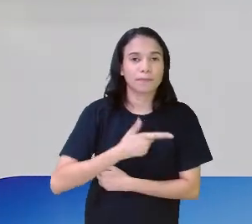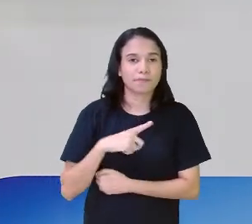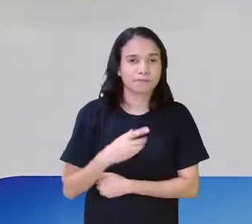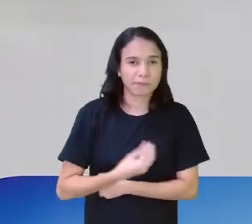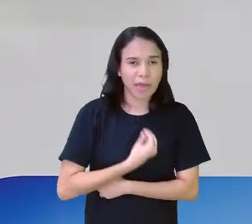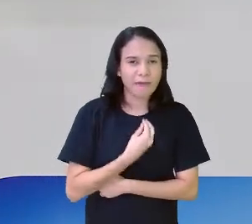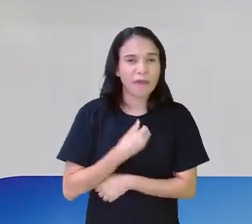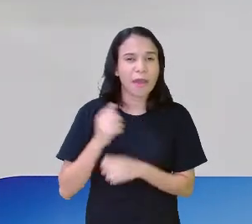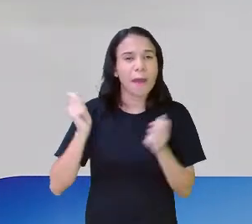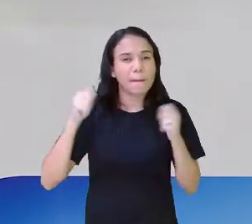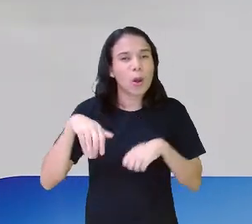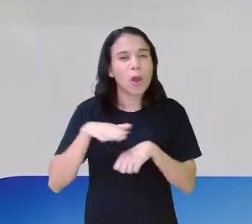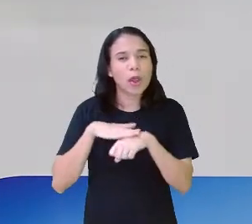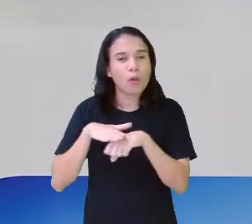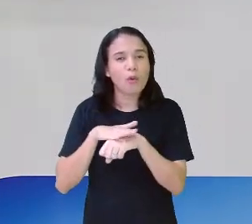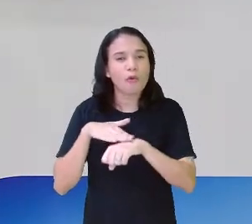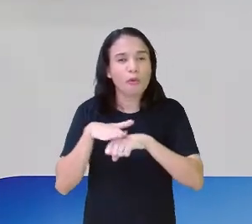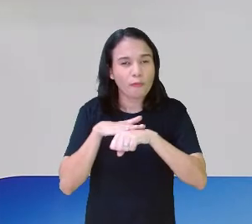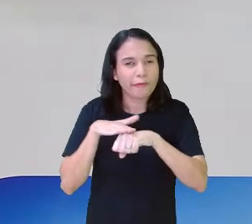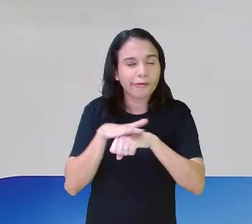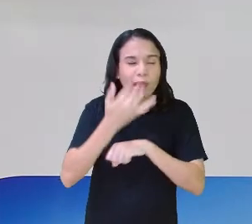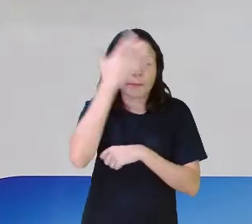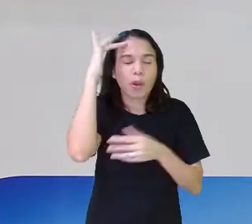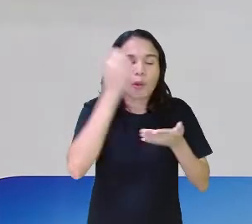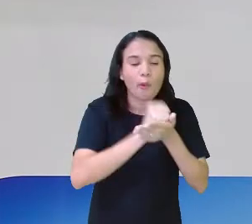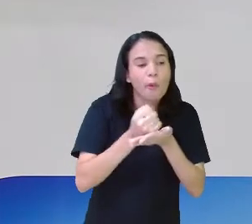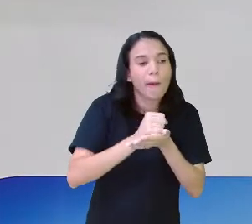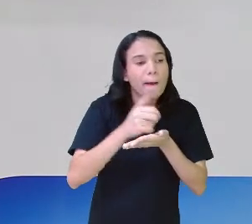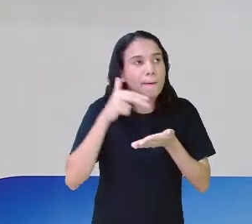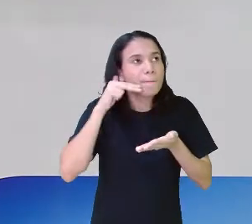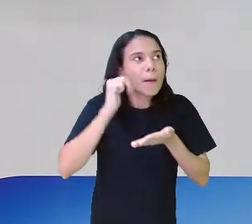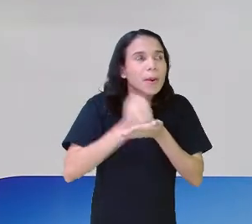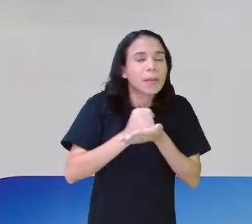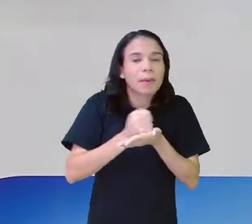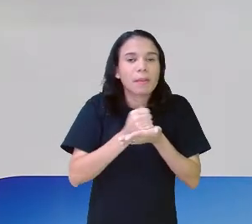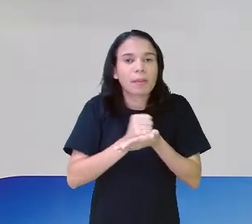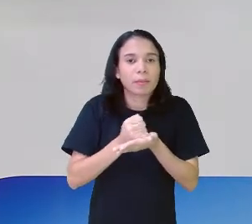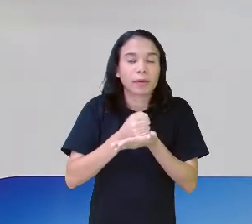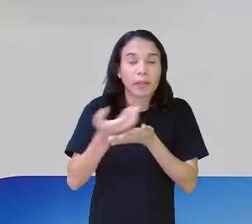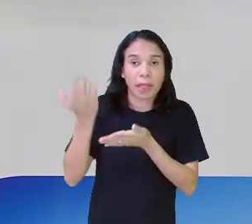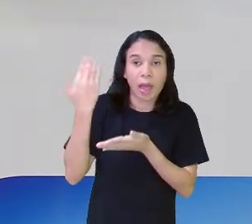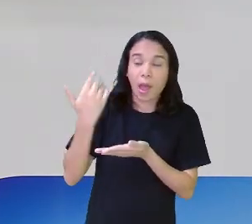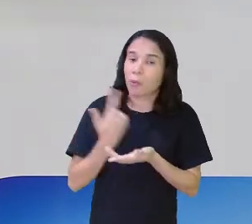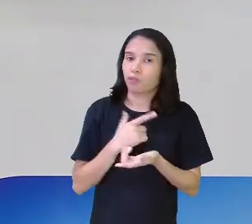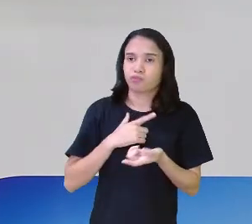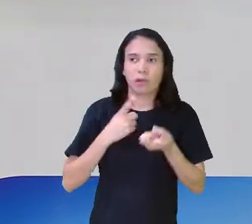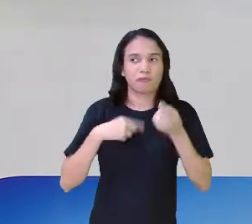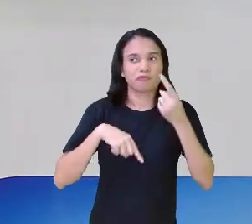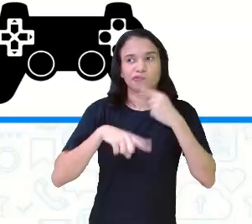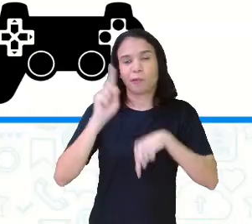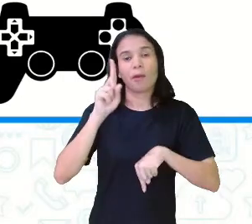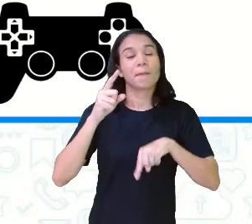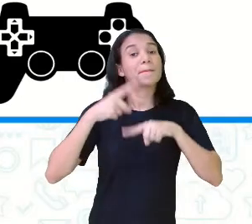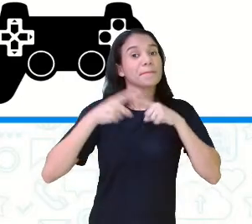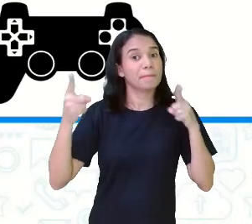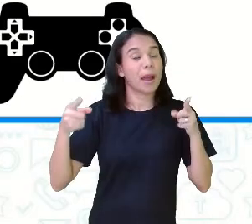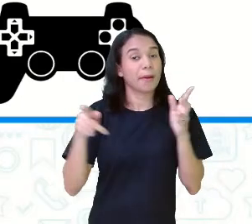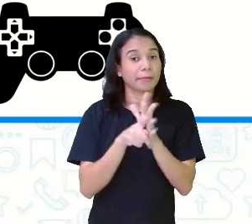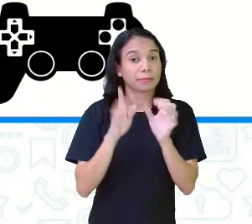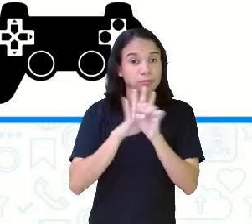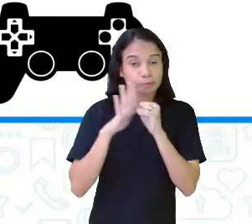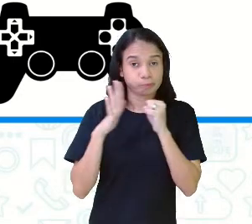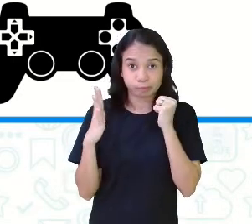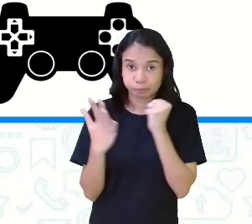E podemos ir conversando durante o jogo. Na época do lançamento, o MAS não fez tanto sucesso, mas durante a